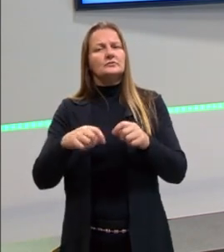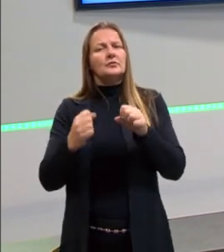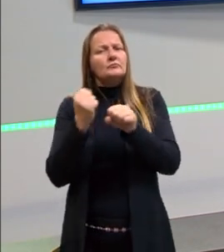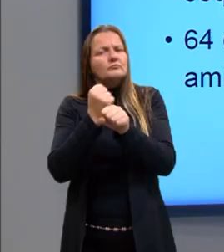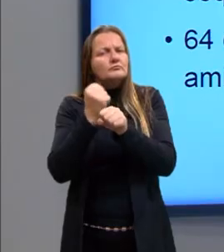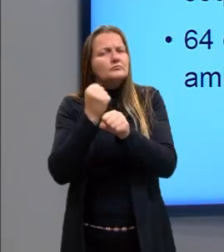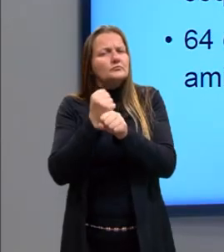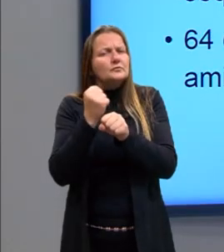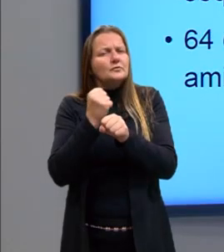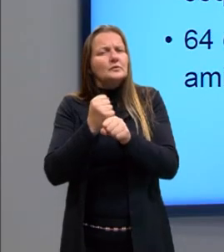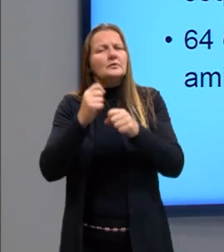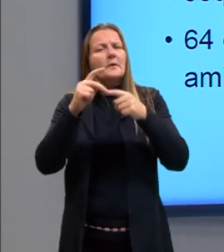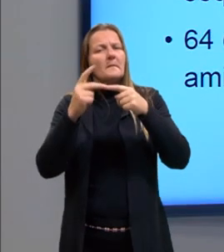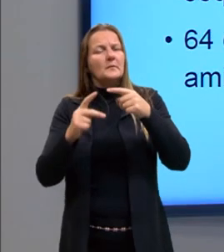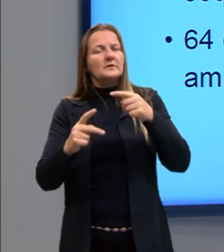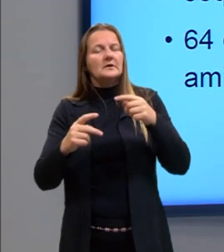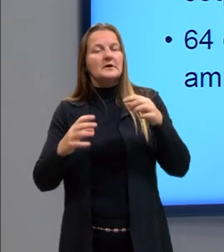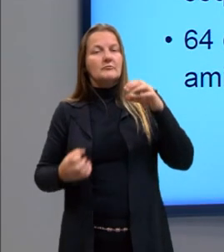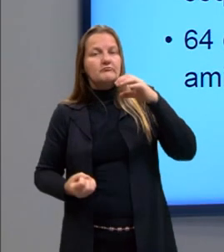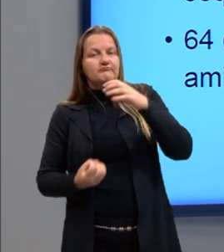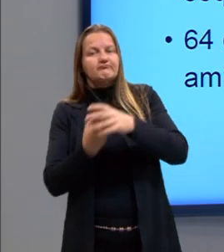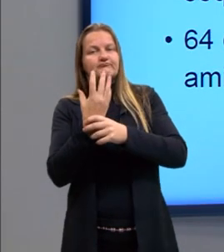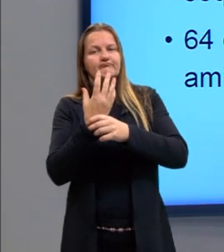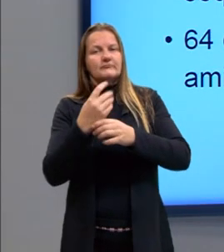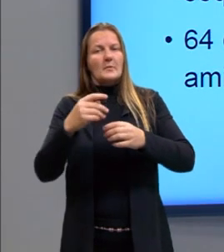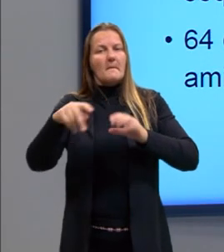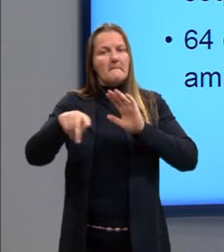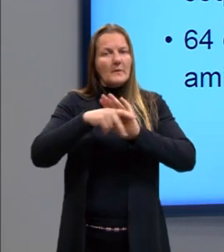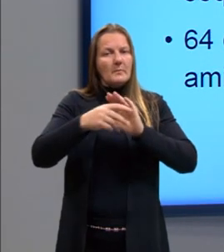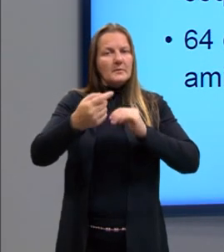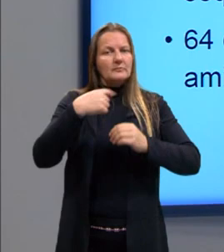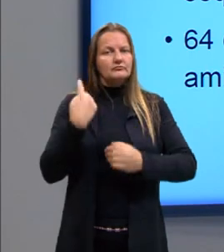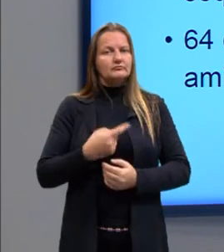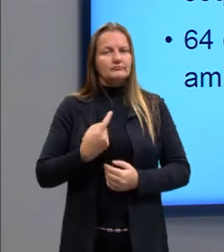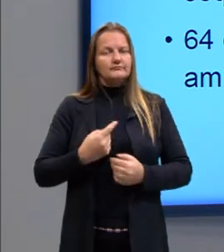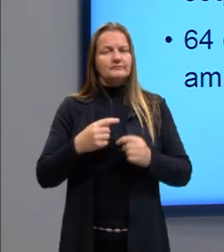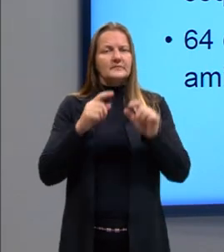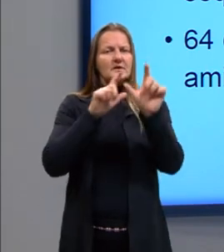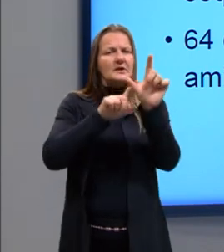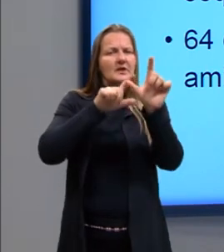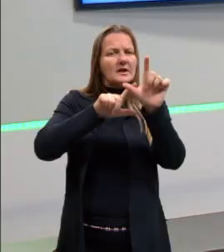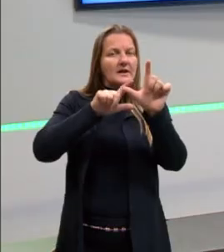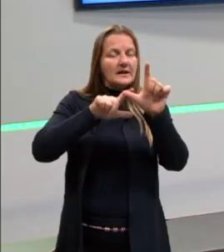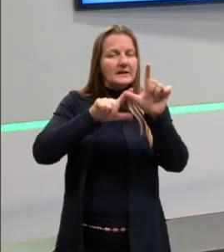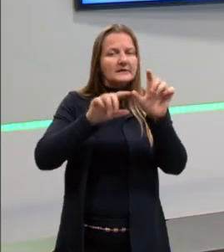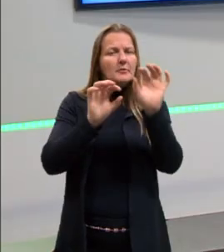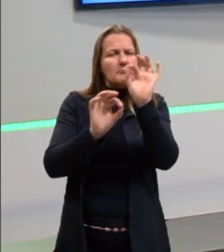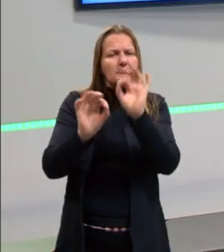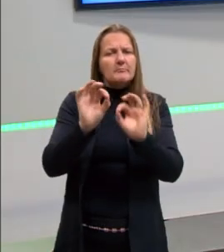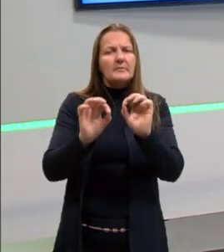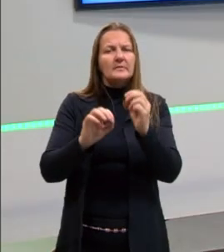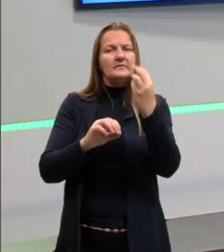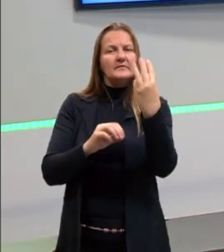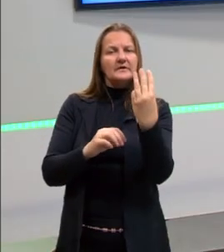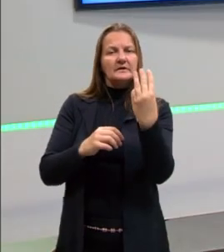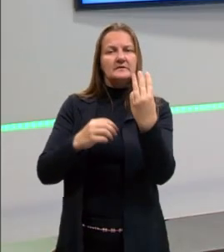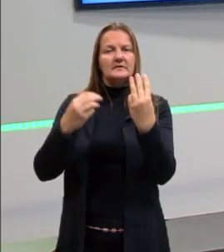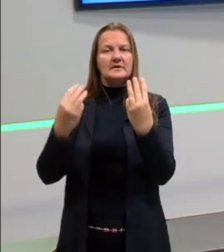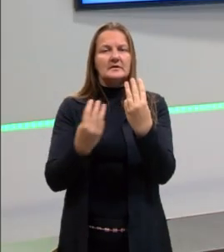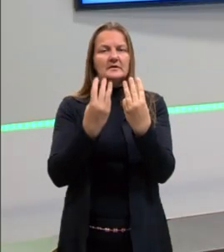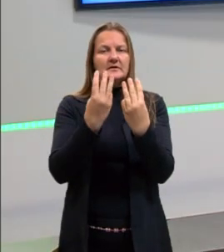de proteínas. Então, essas letrinhas, gente, elas vão se organizar de três em três.